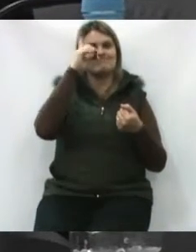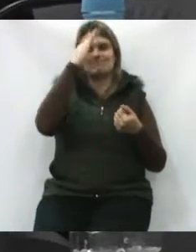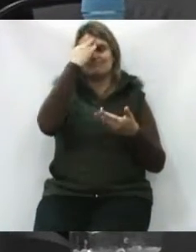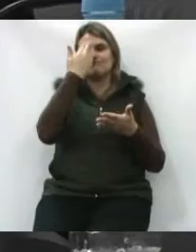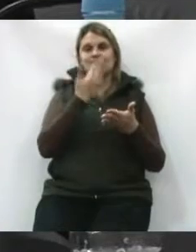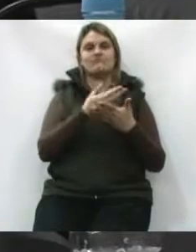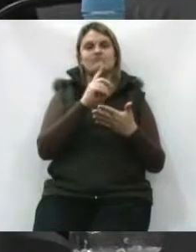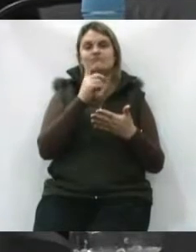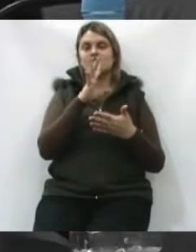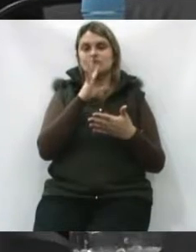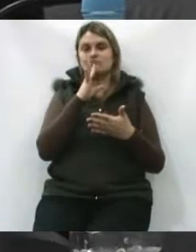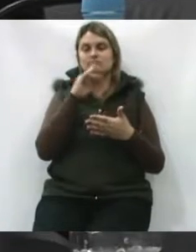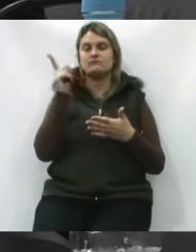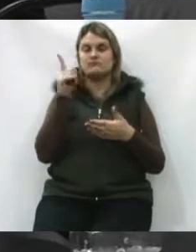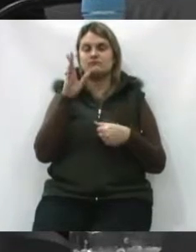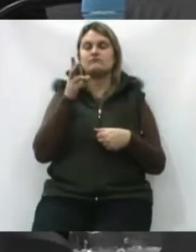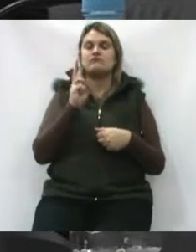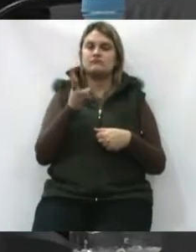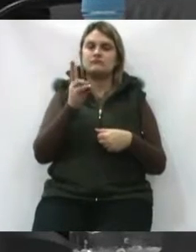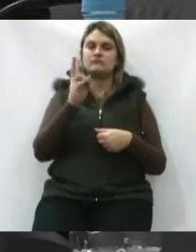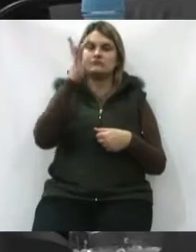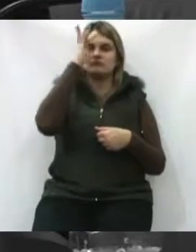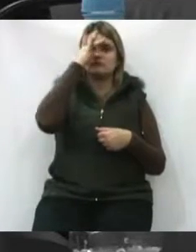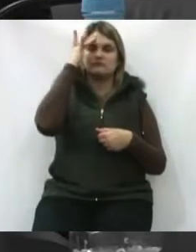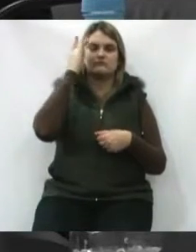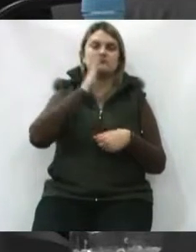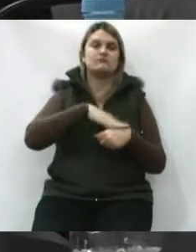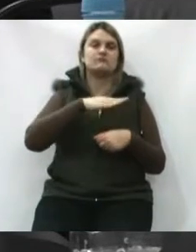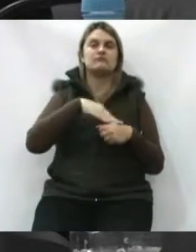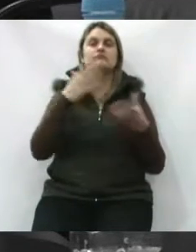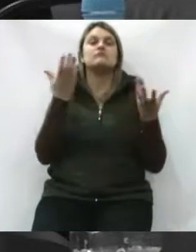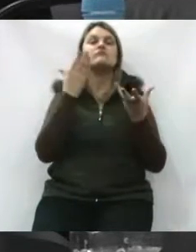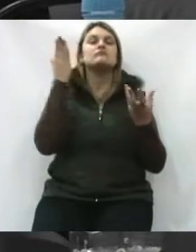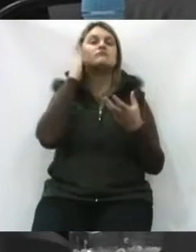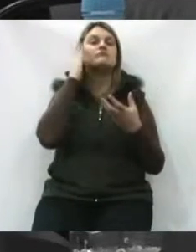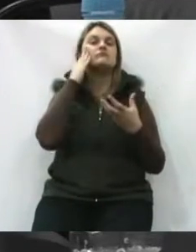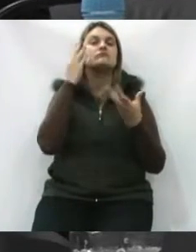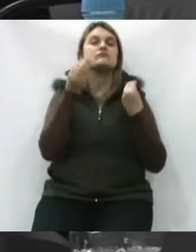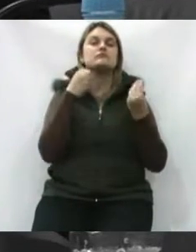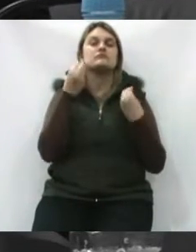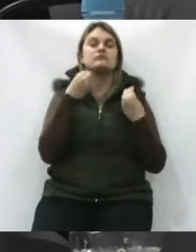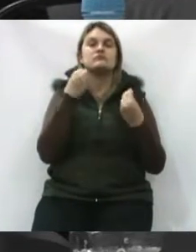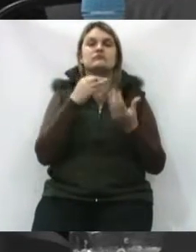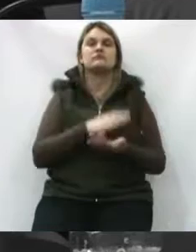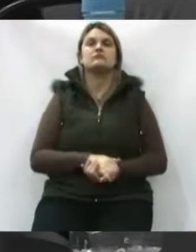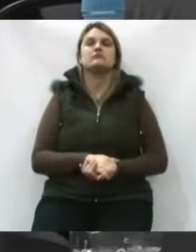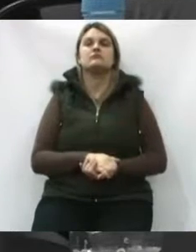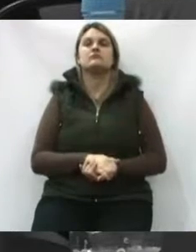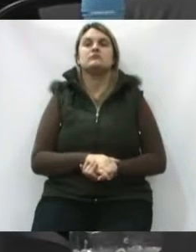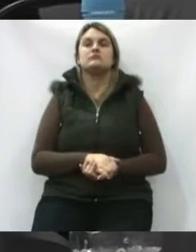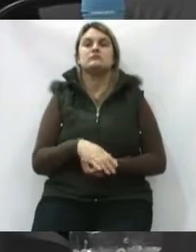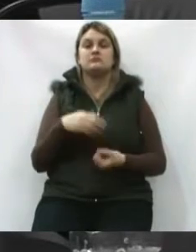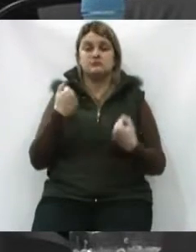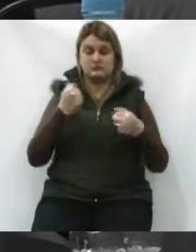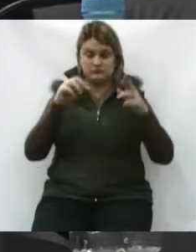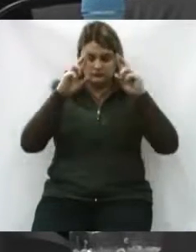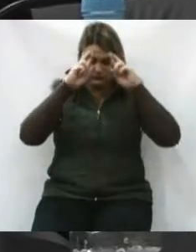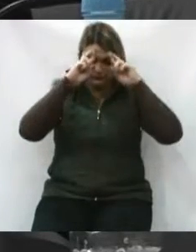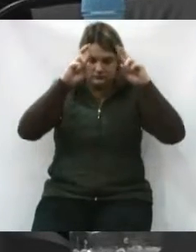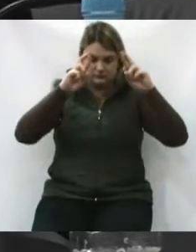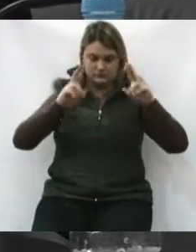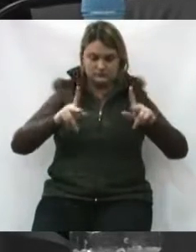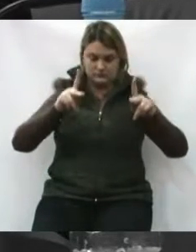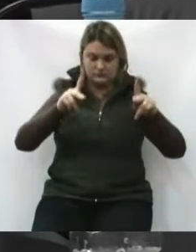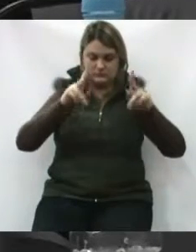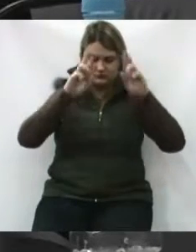dentro do nosso país, mas essa é uma que sempre ganha força nessa hora. Então, é lógico, a gente tem que respeitar a